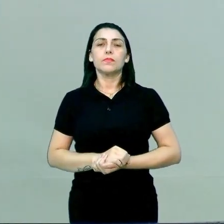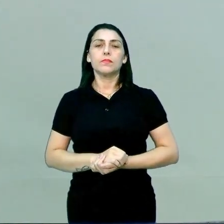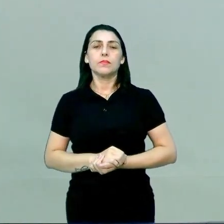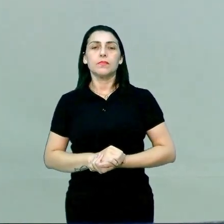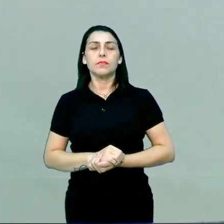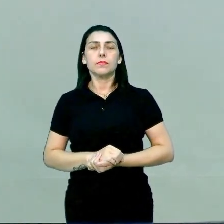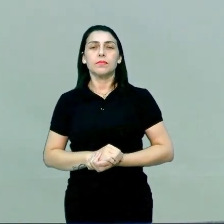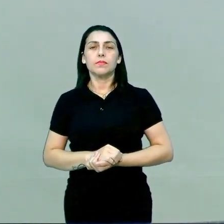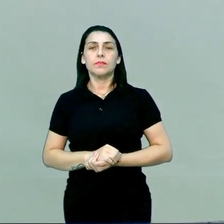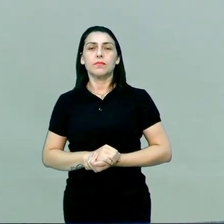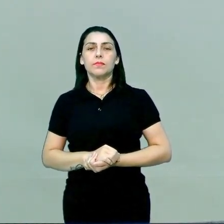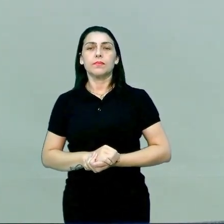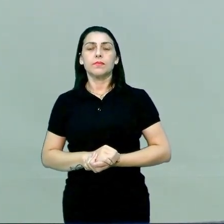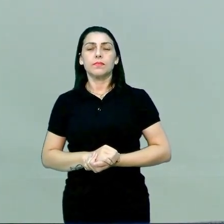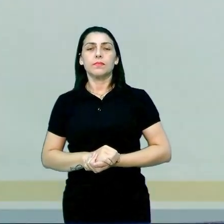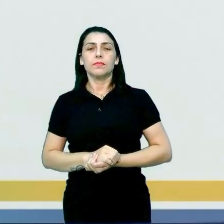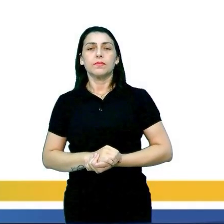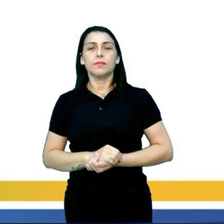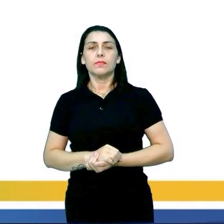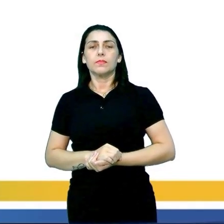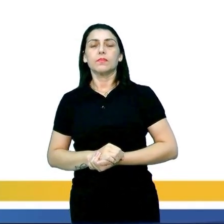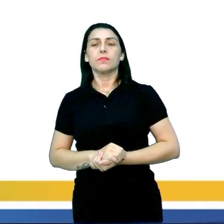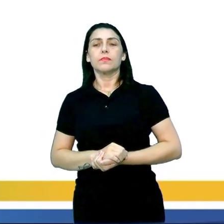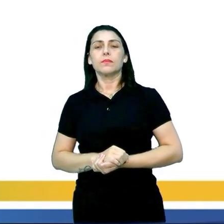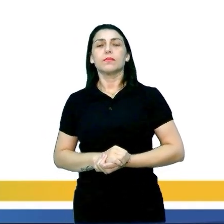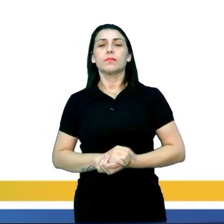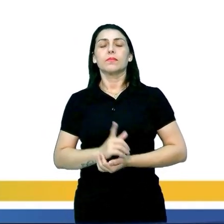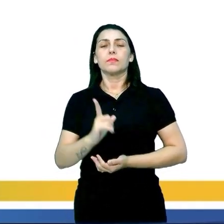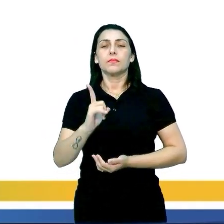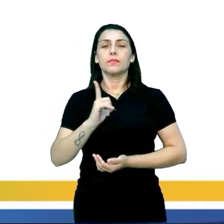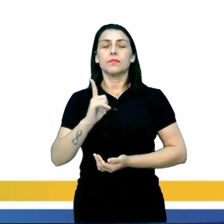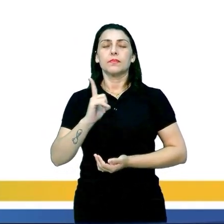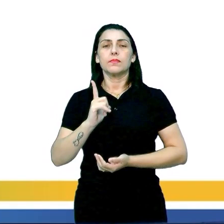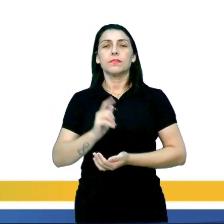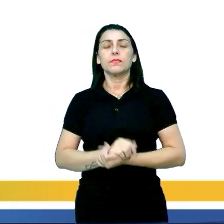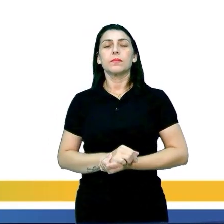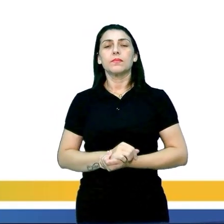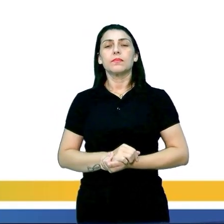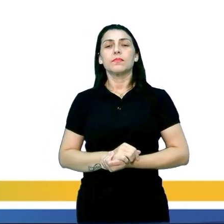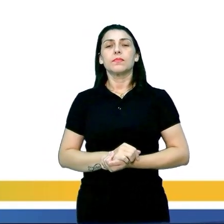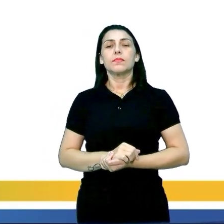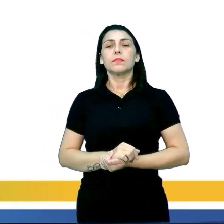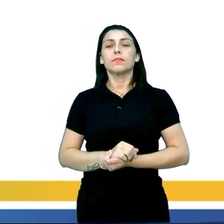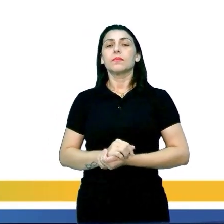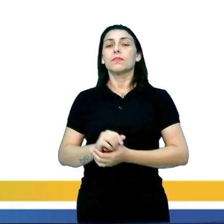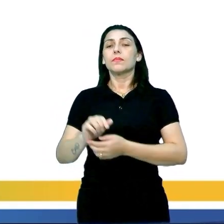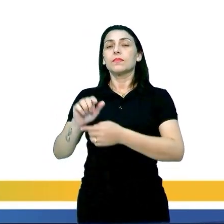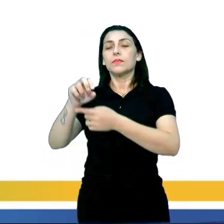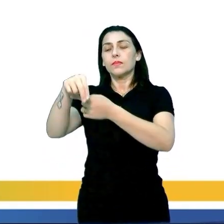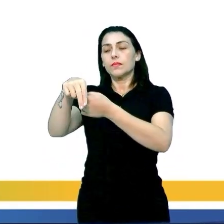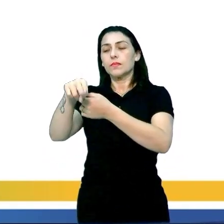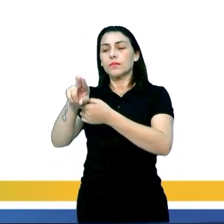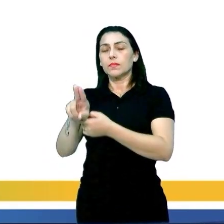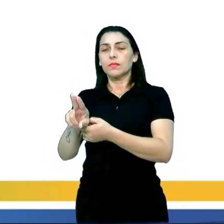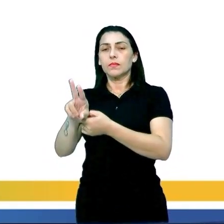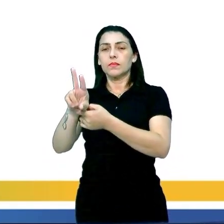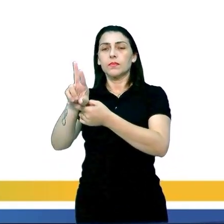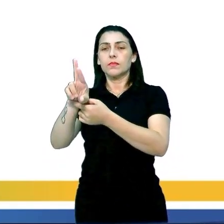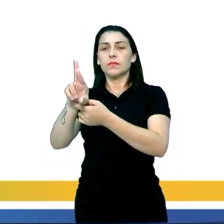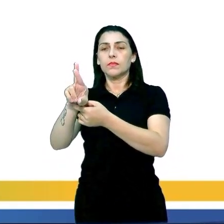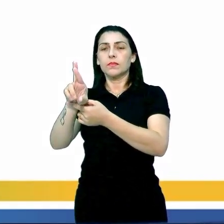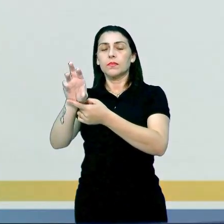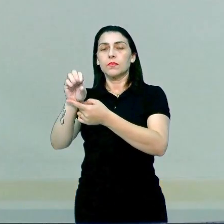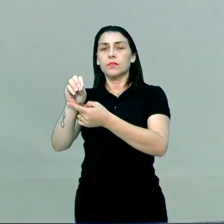GH, tá? Com isso, pessoal, a gente tem a outra glândula, a neurohipófise.